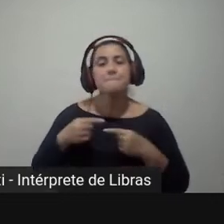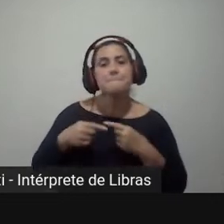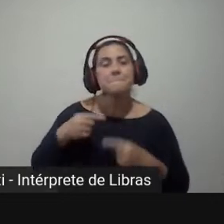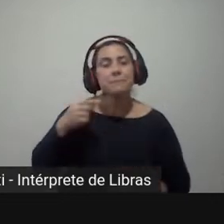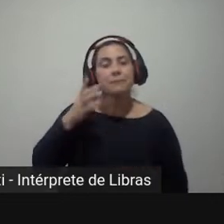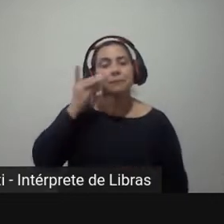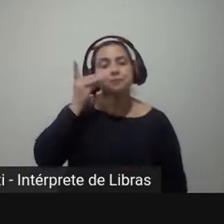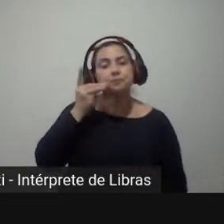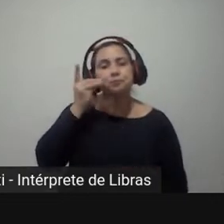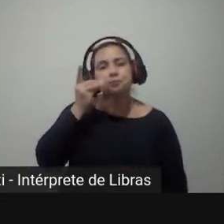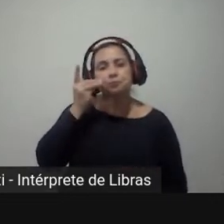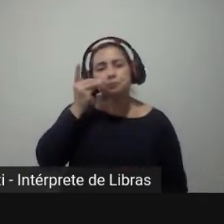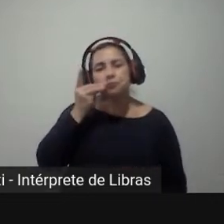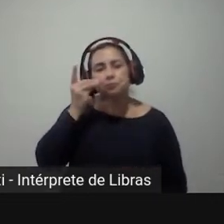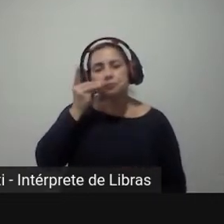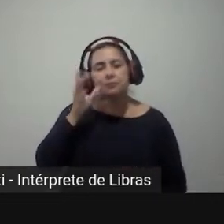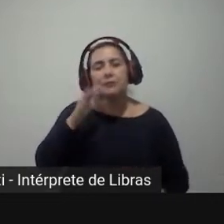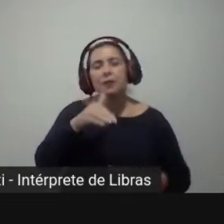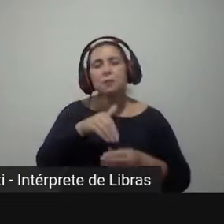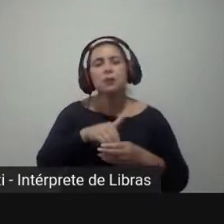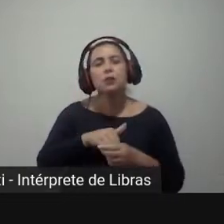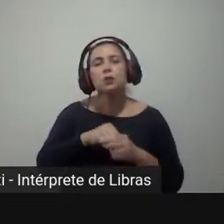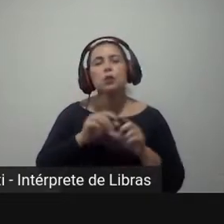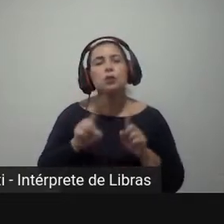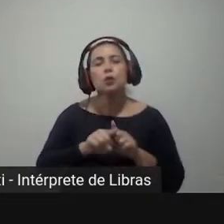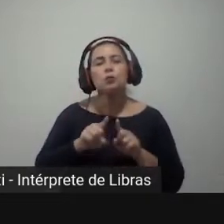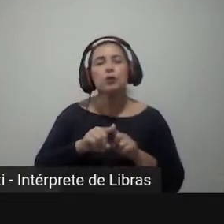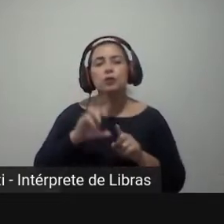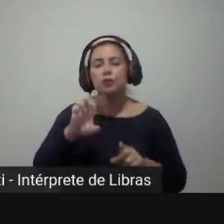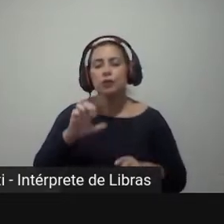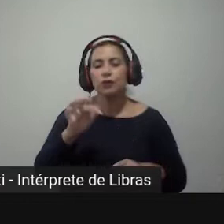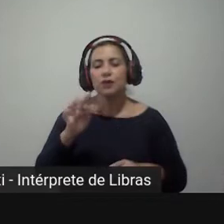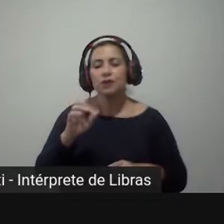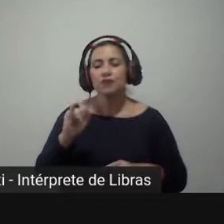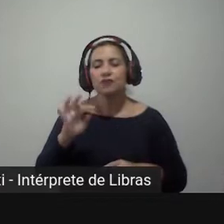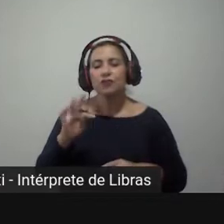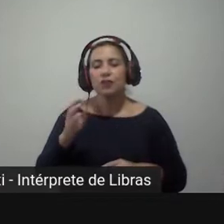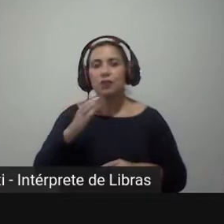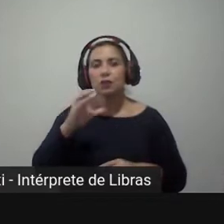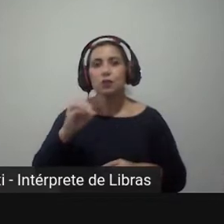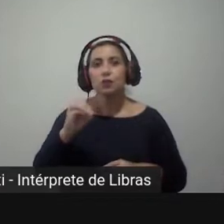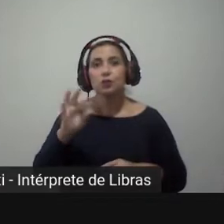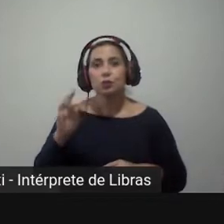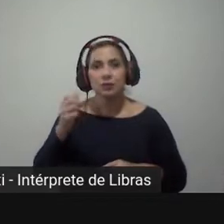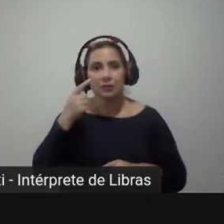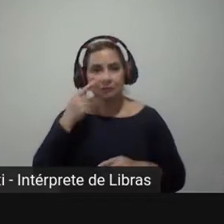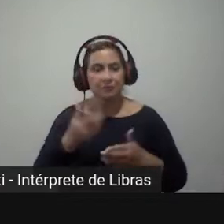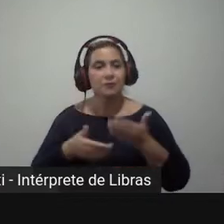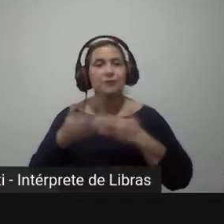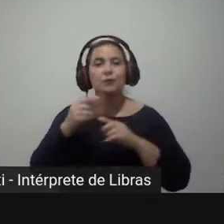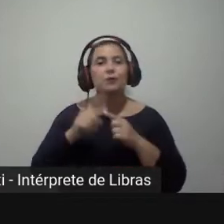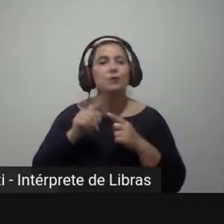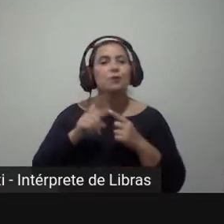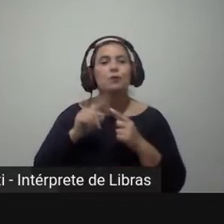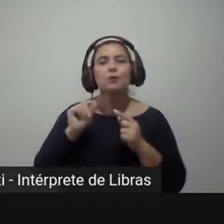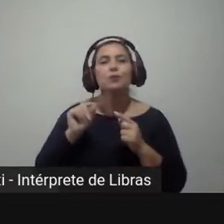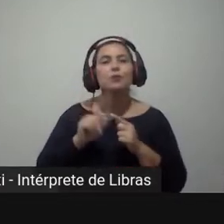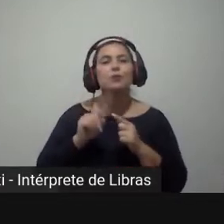como que o efeito coateio presidencial e governatorial atuavam. Por que isso?